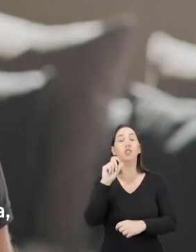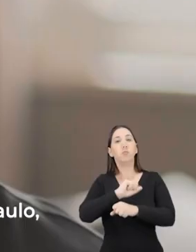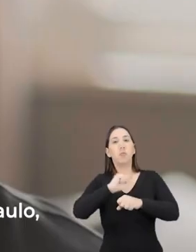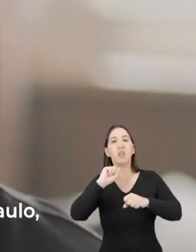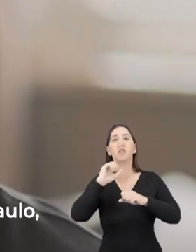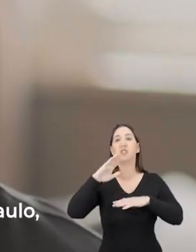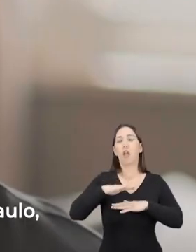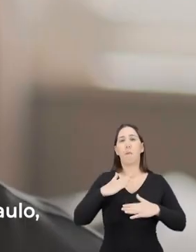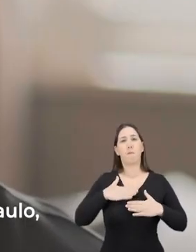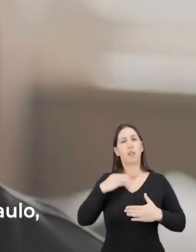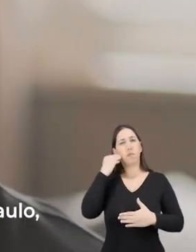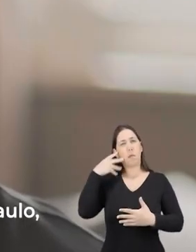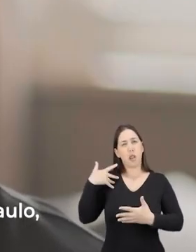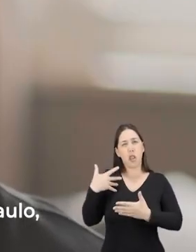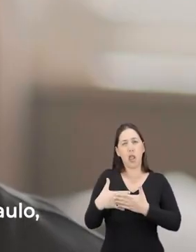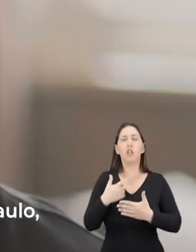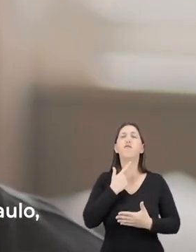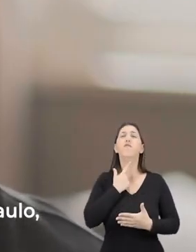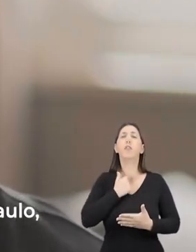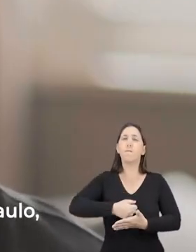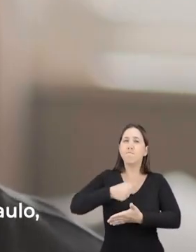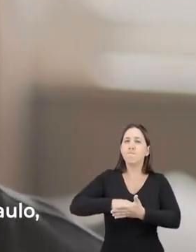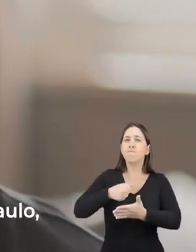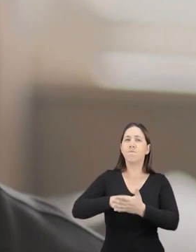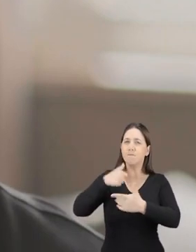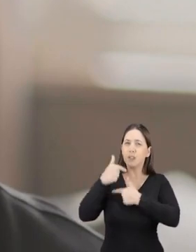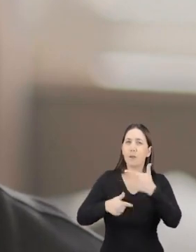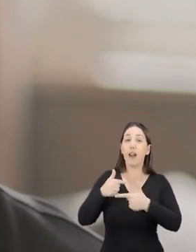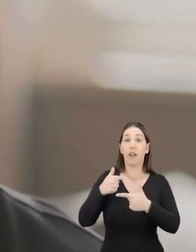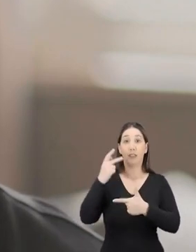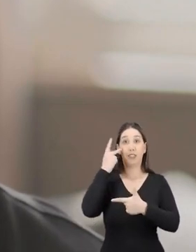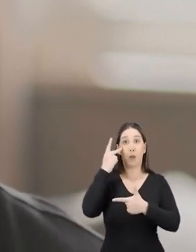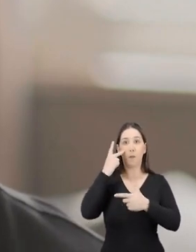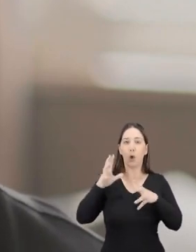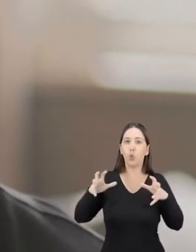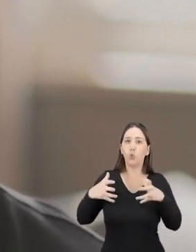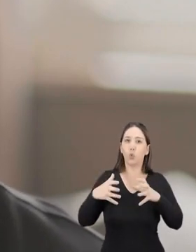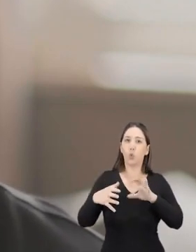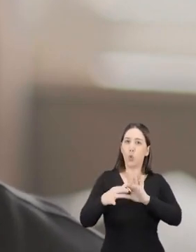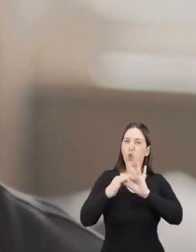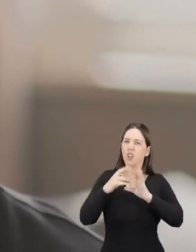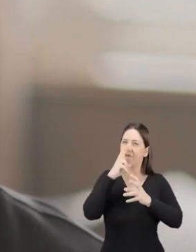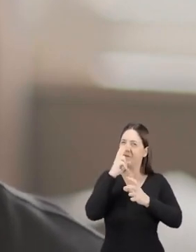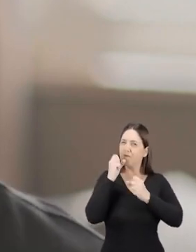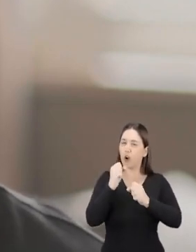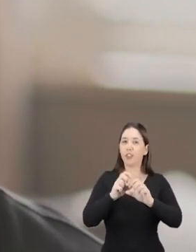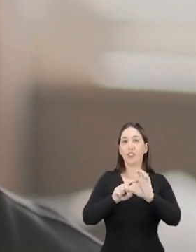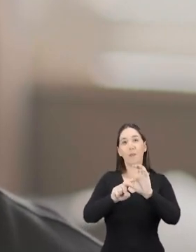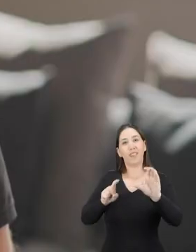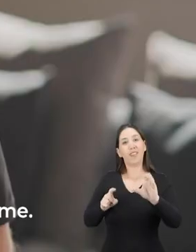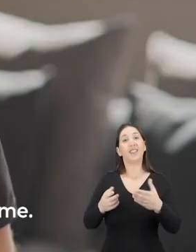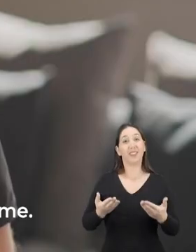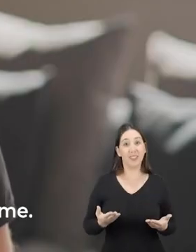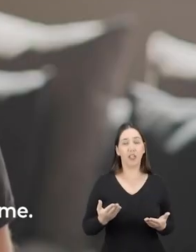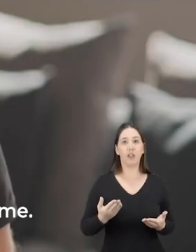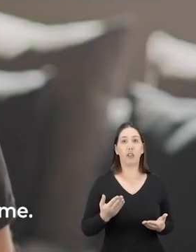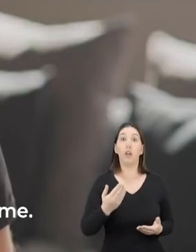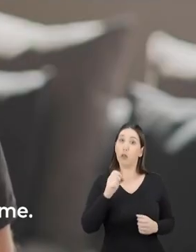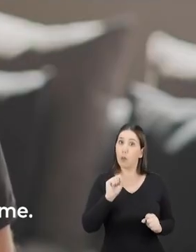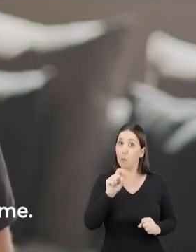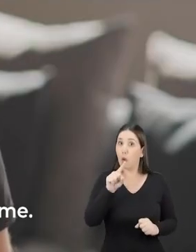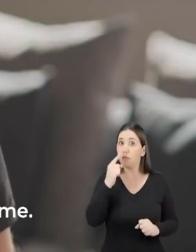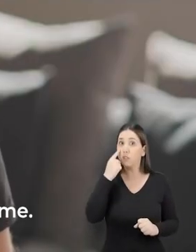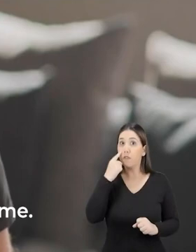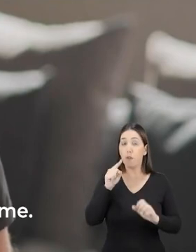experiência, a minha vontade de trabalhar para defender São Paulo, para manter o nosso Estado unido, independente e forte. Por isso eu te